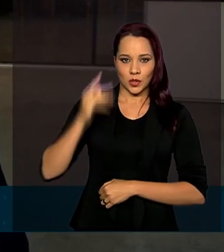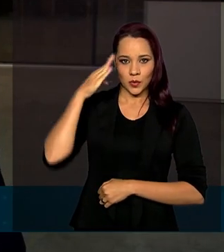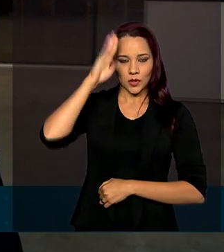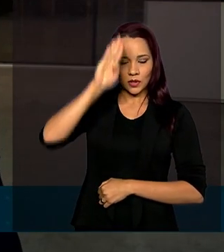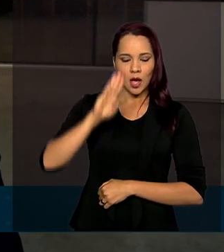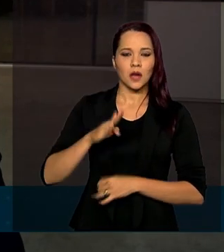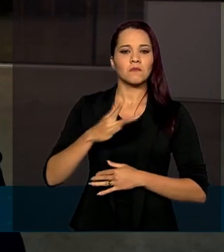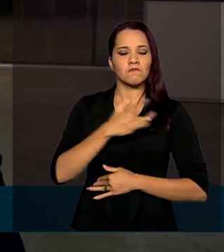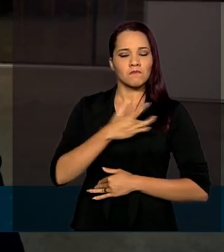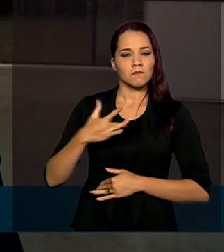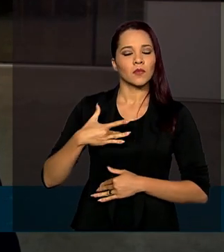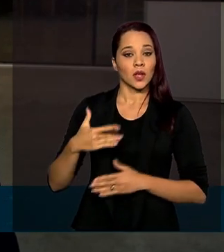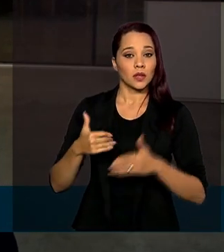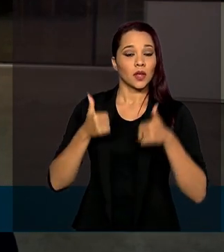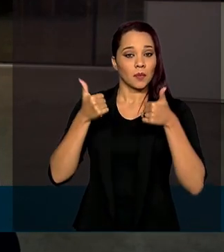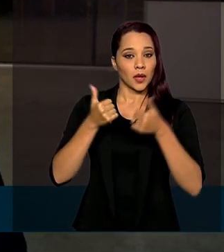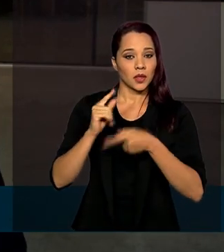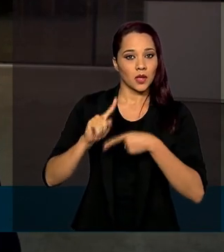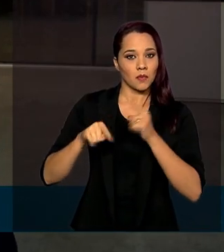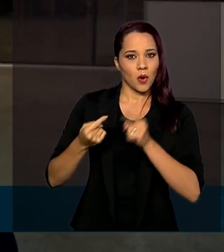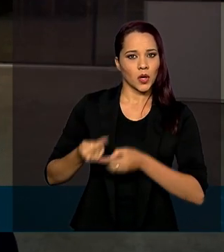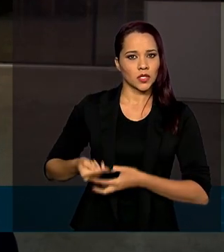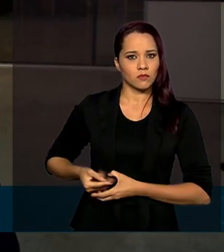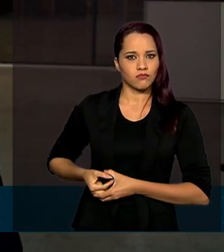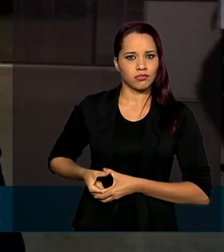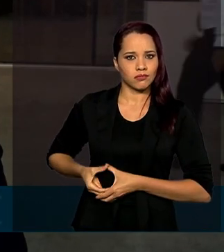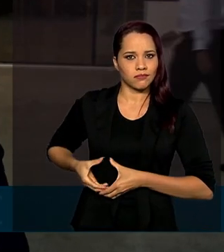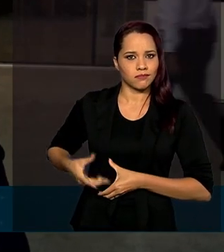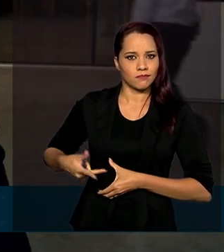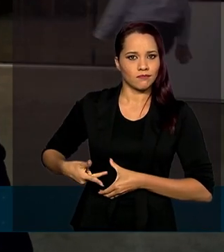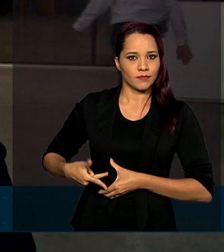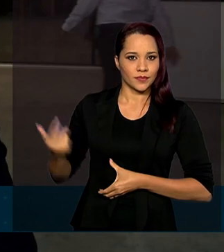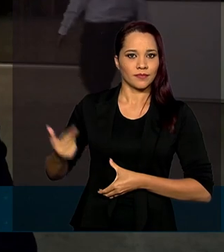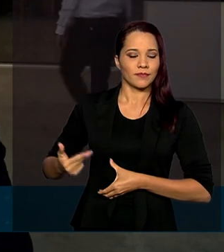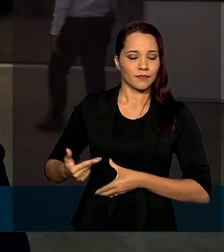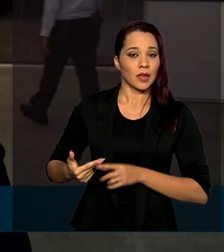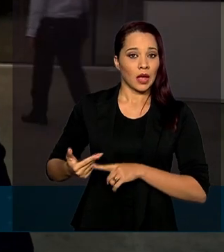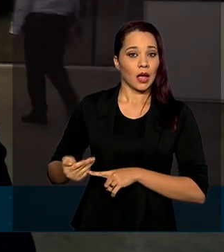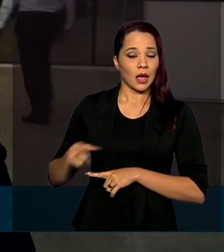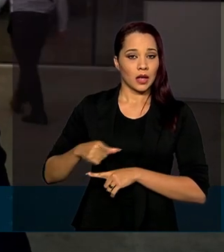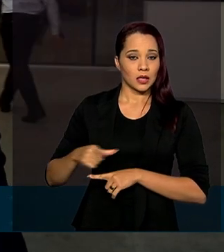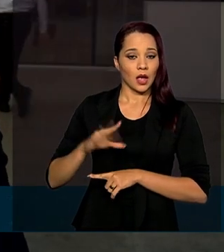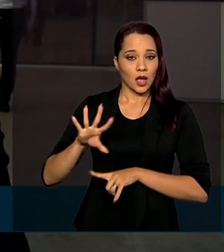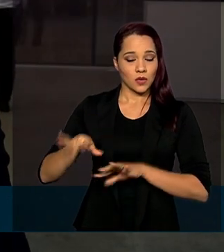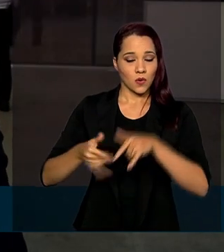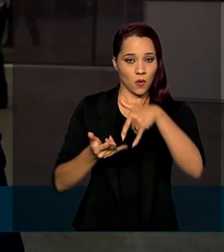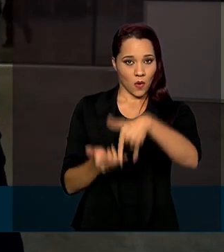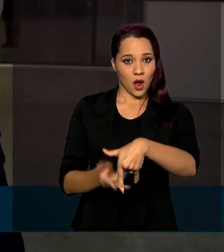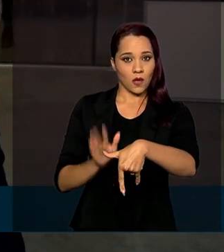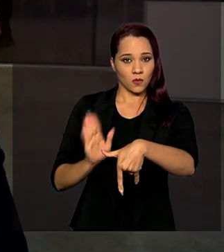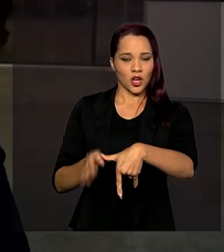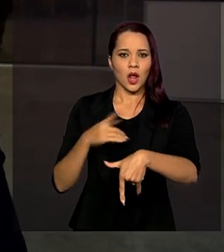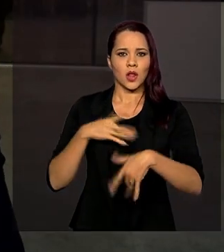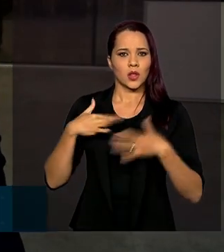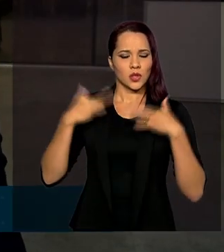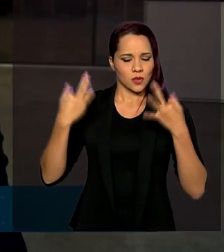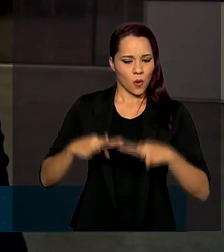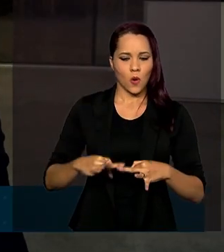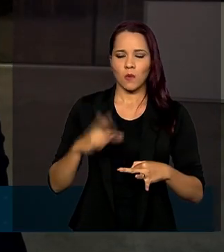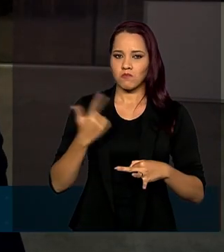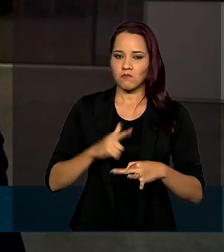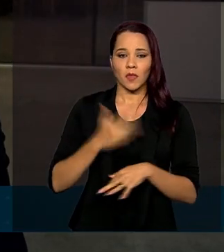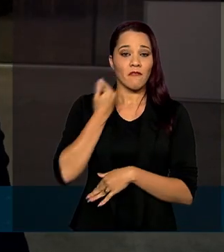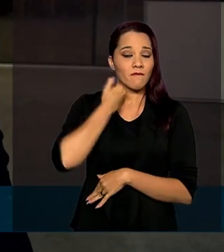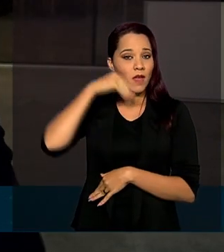passa bem depois de retirar um cálculo na bexiga. O presidente está no quarto, já caminhou, não sente dor nem febre,